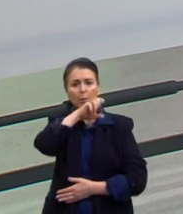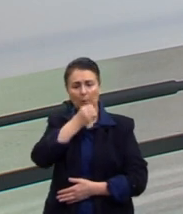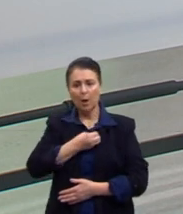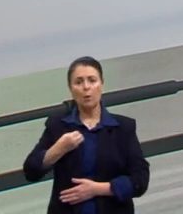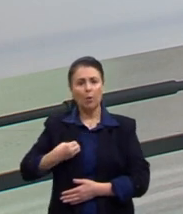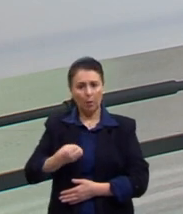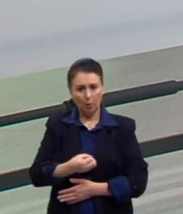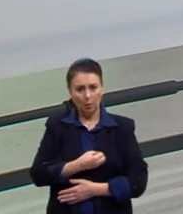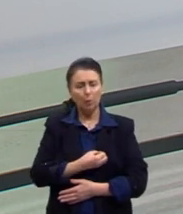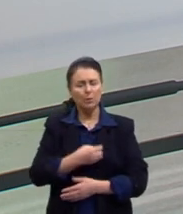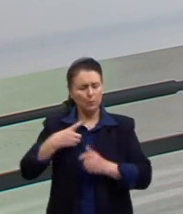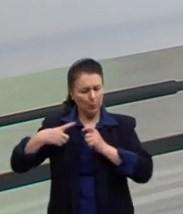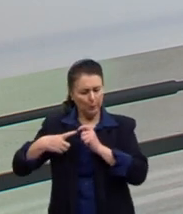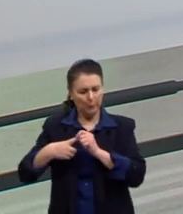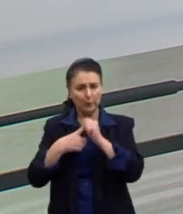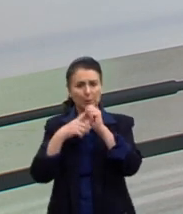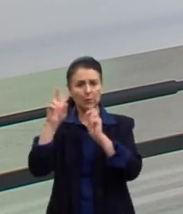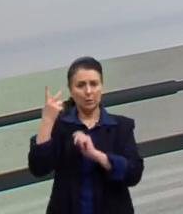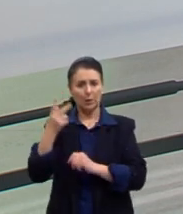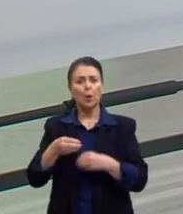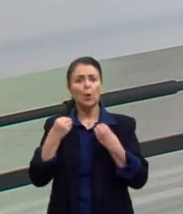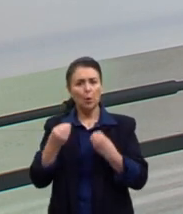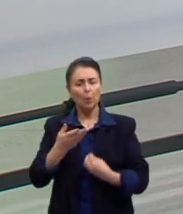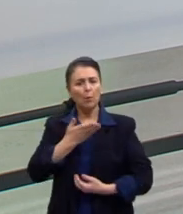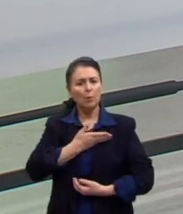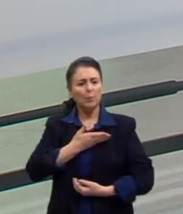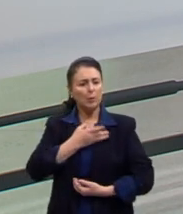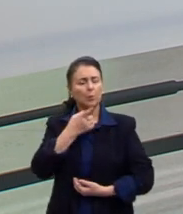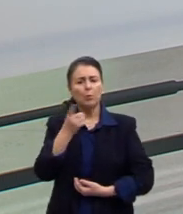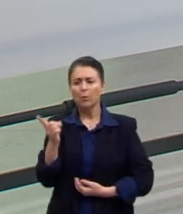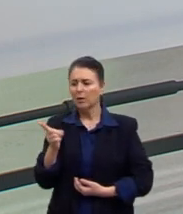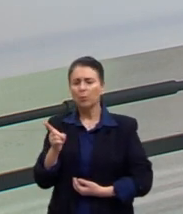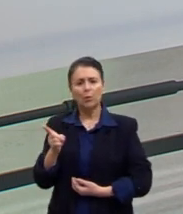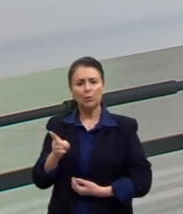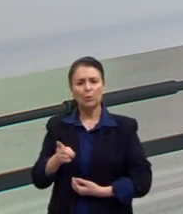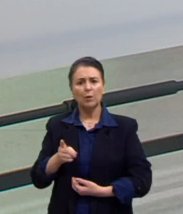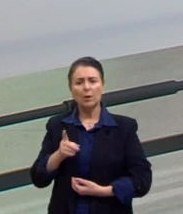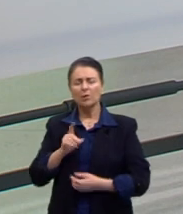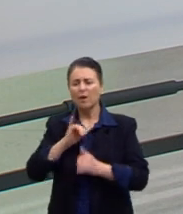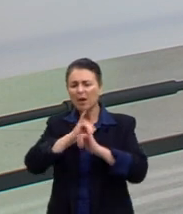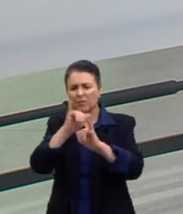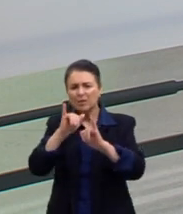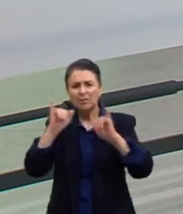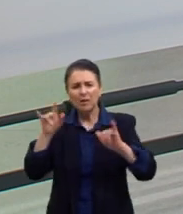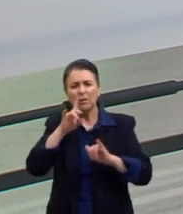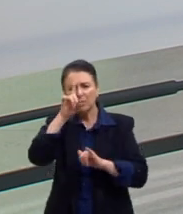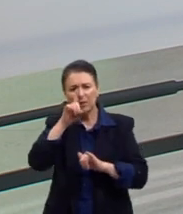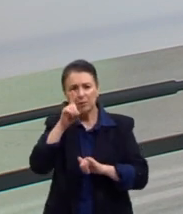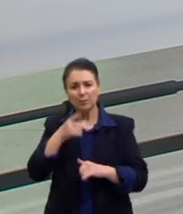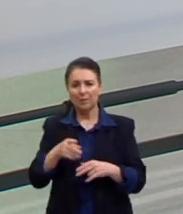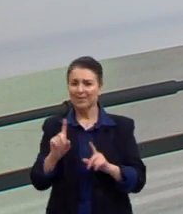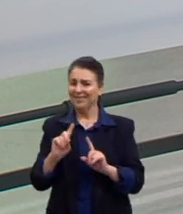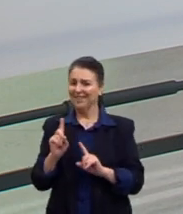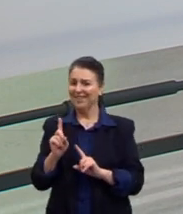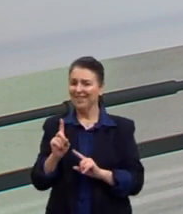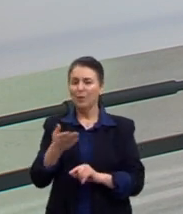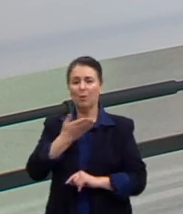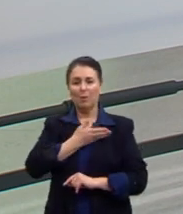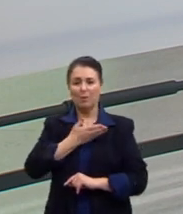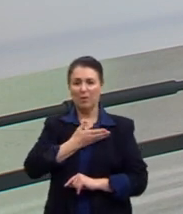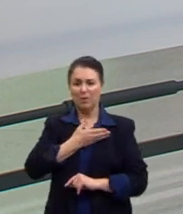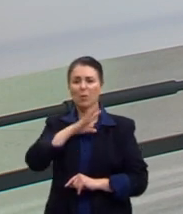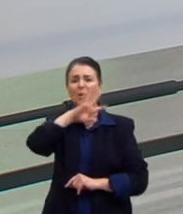E aí, ele não era mais tão amigo do carinha que ele estava conversando. Ele parecia ser um amigo da onça, porque ele estava